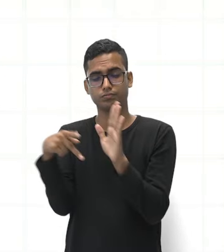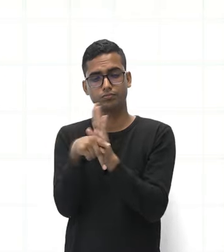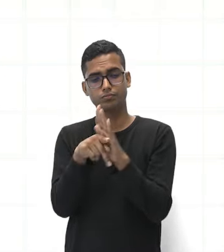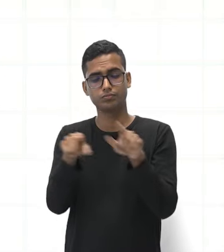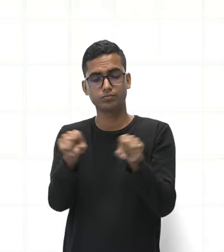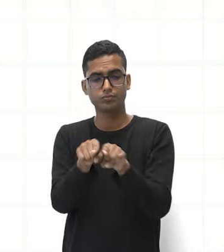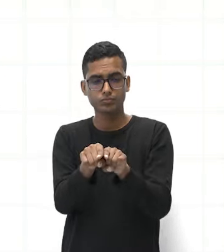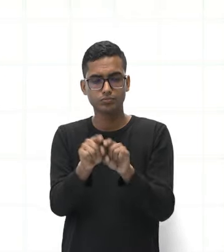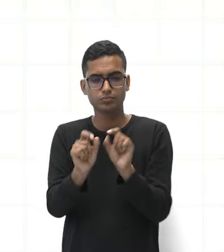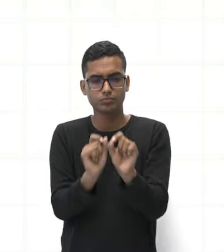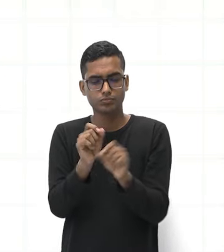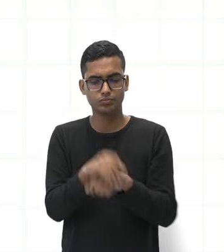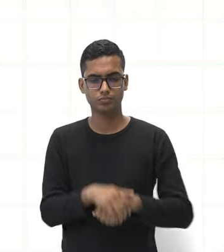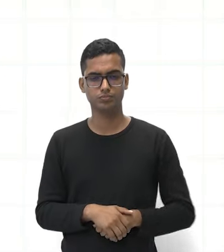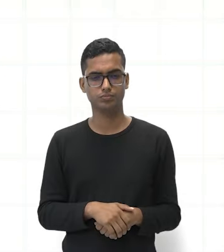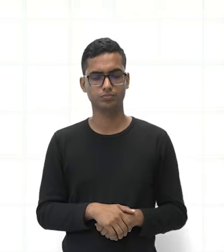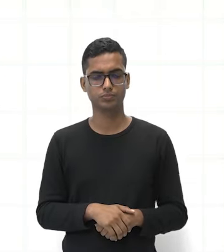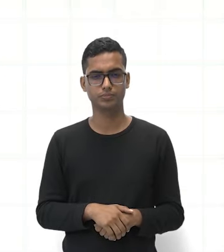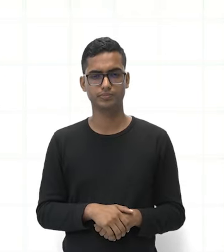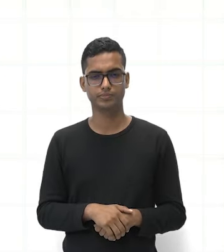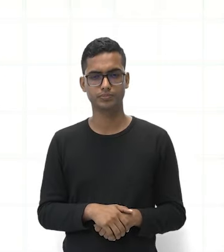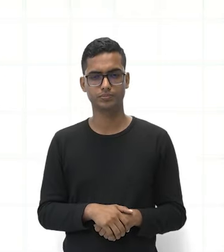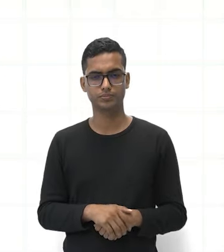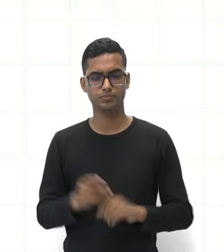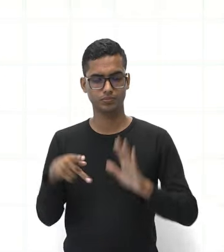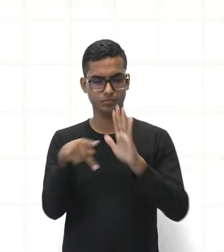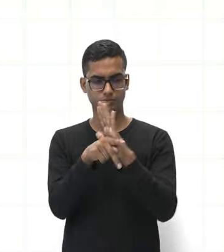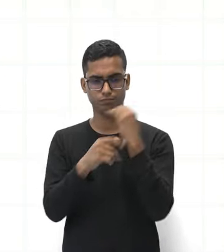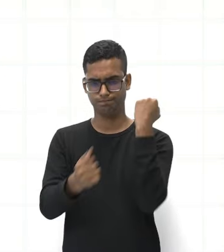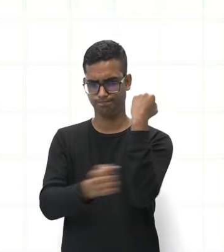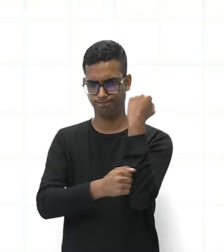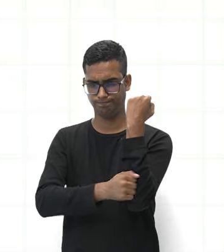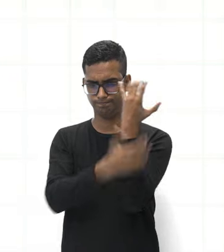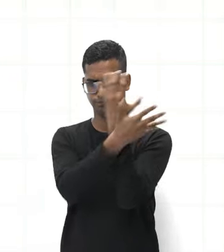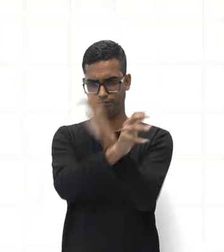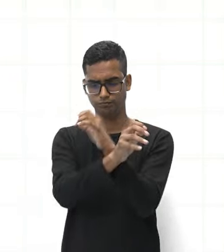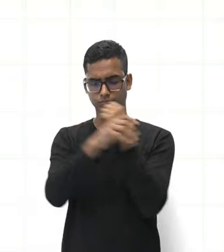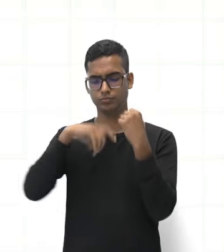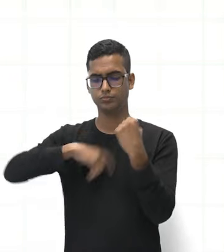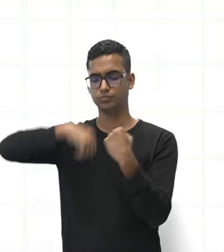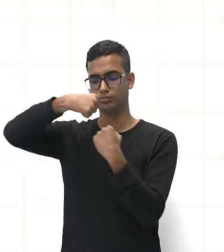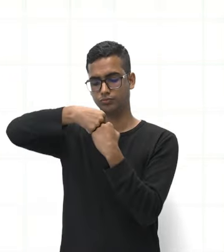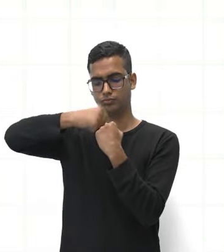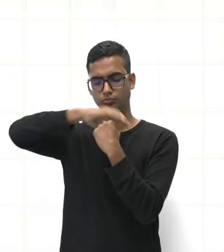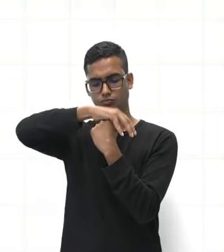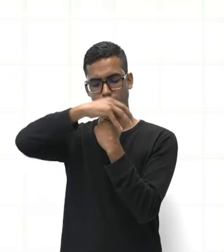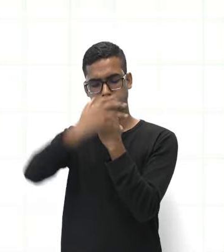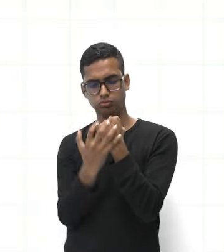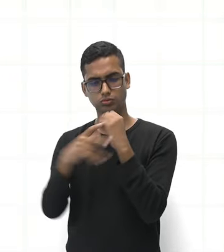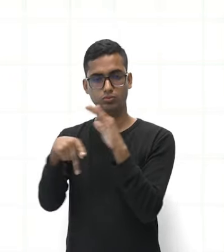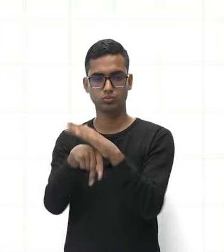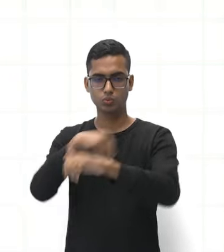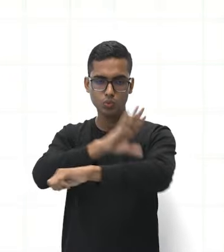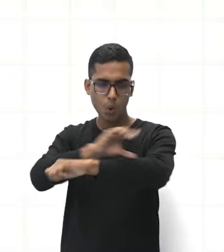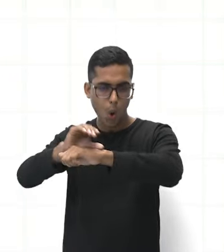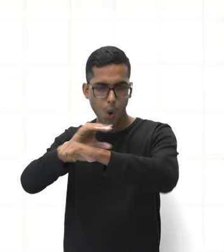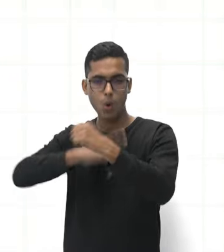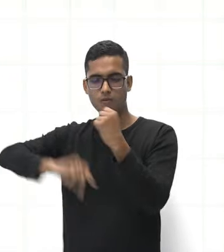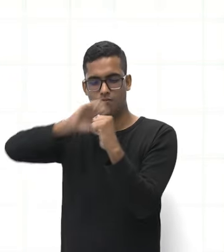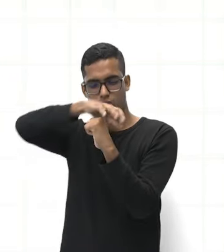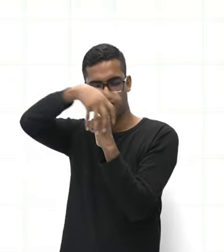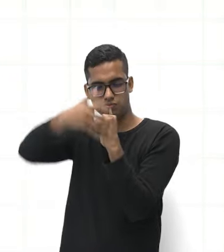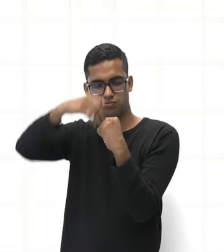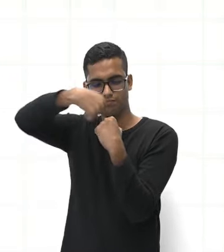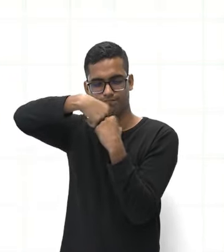ligamento do músculo com os ossos, certo? E o tecido muscular